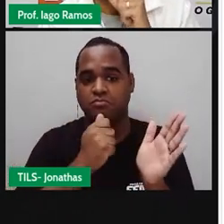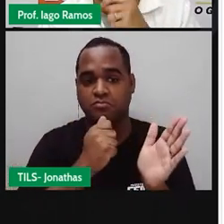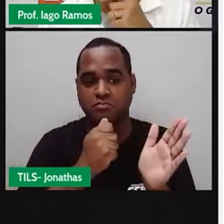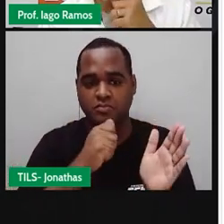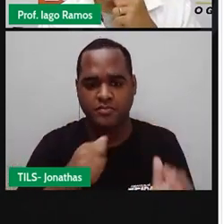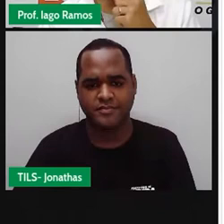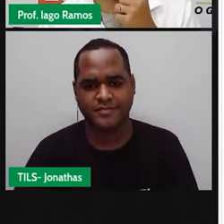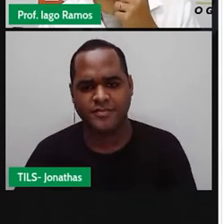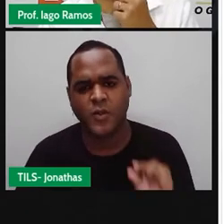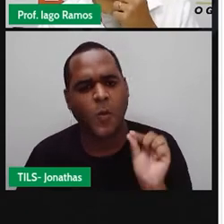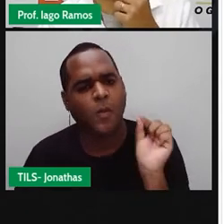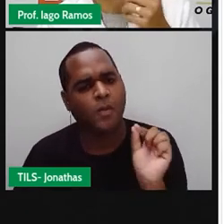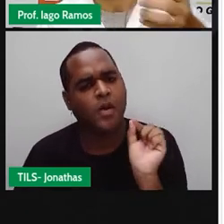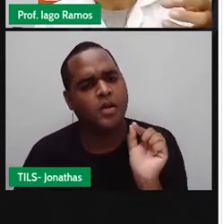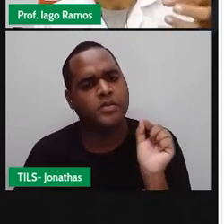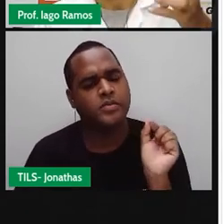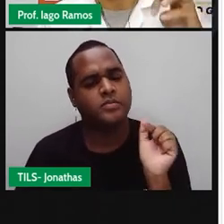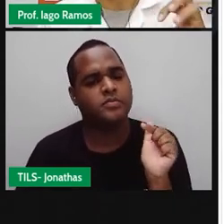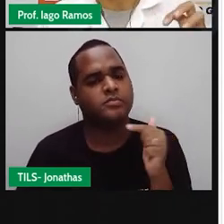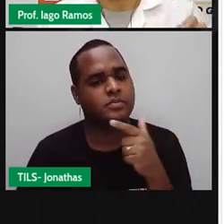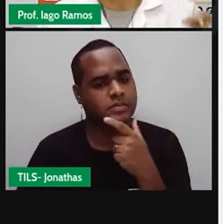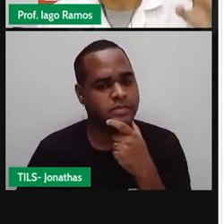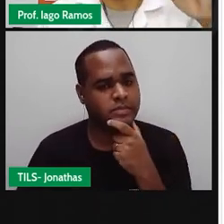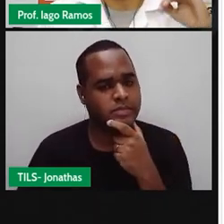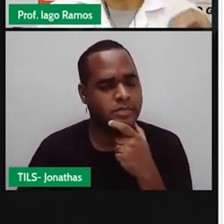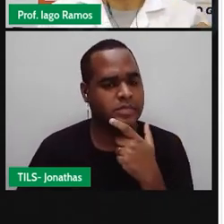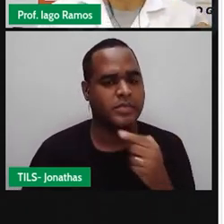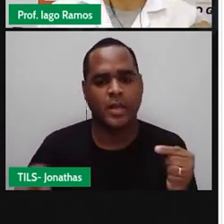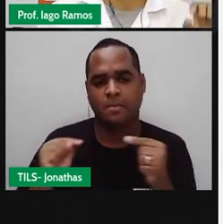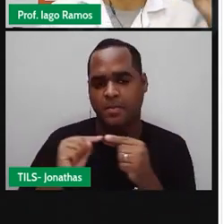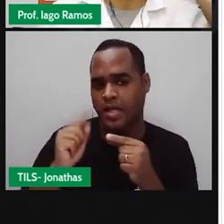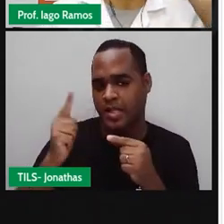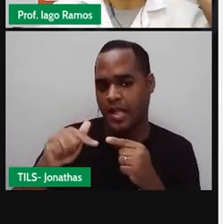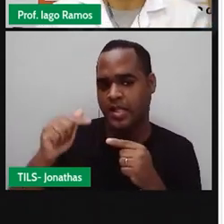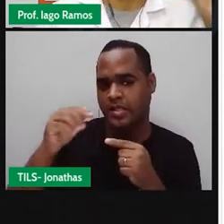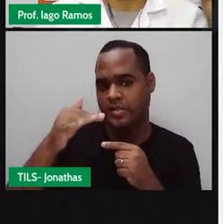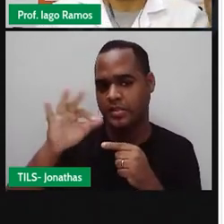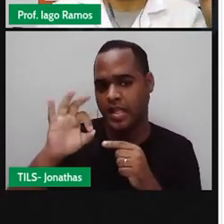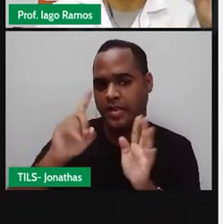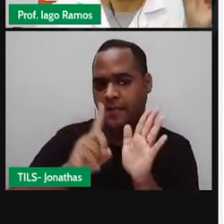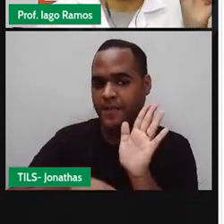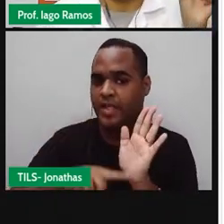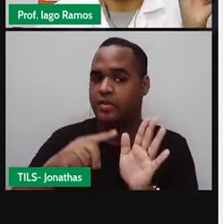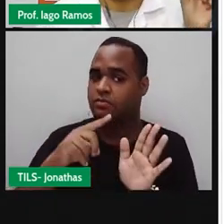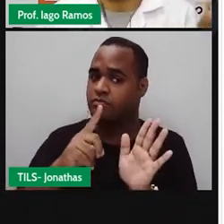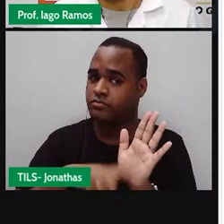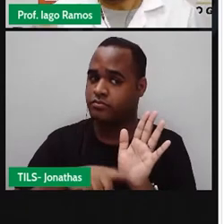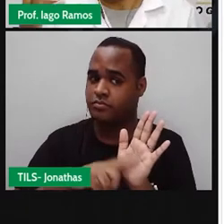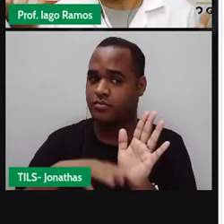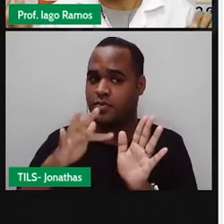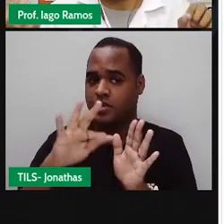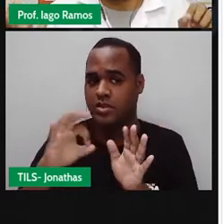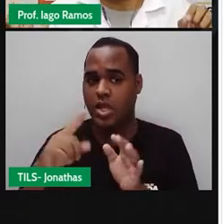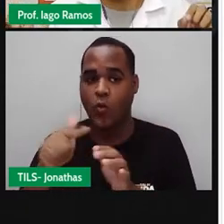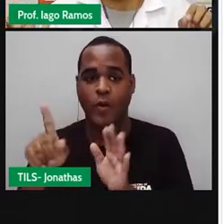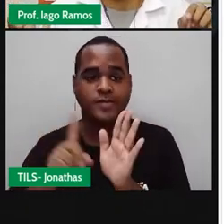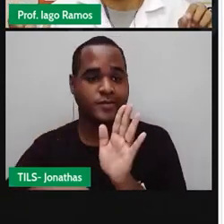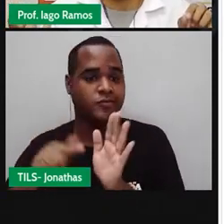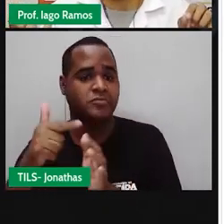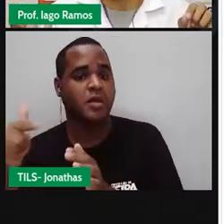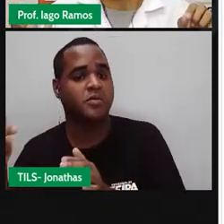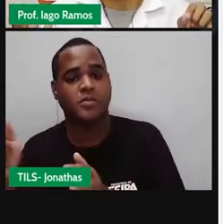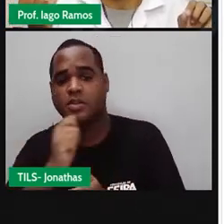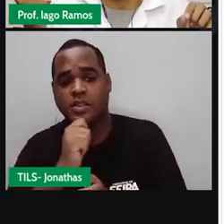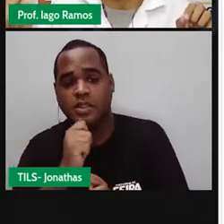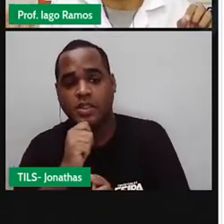O que é que isso significa? Se as temperaturas abaixo de zero levam o sinalzinho de menos na frente, as que não levam o sinalzinho